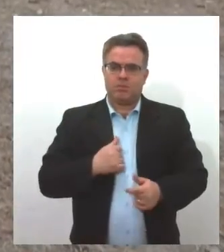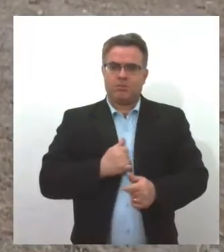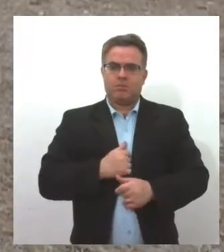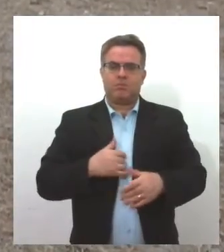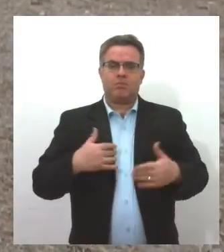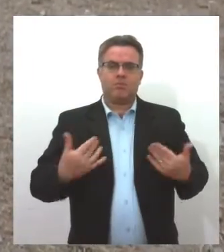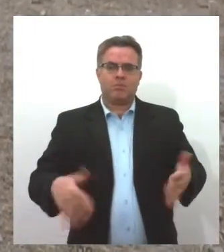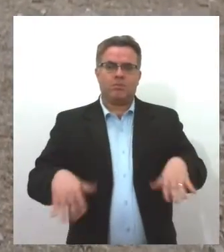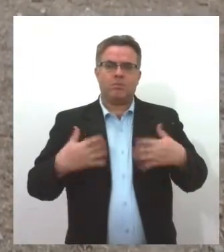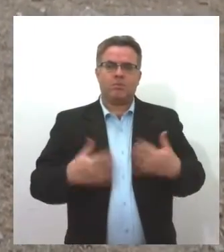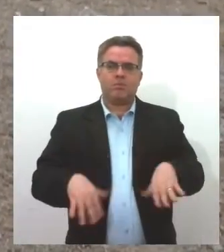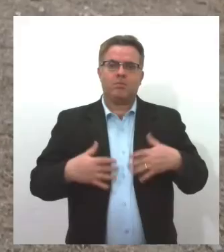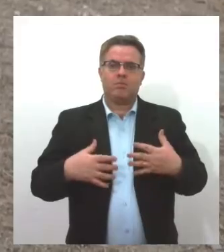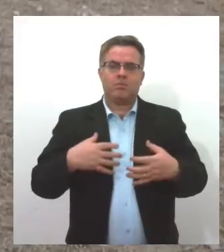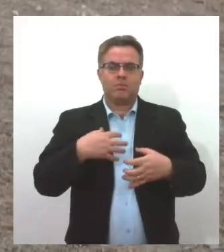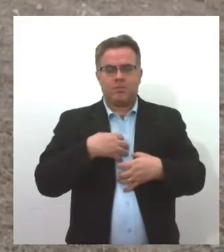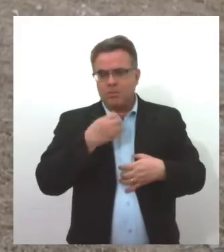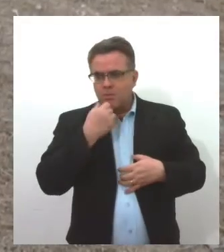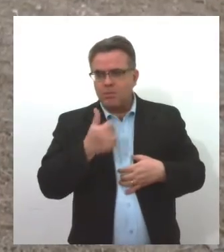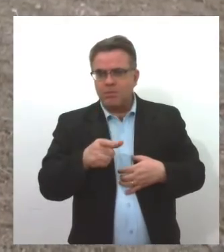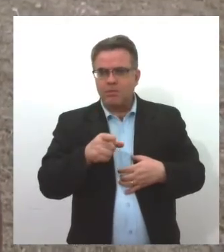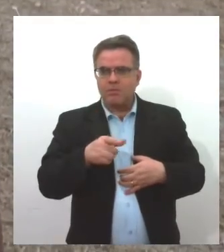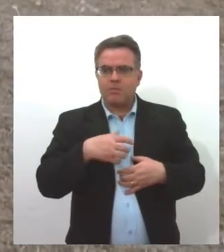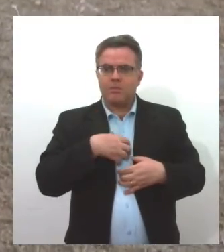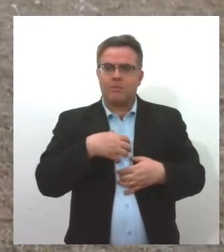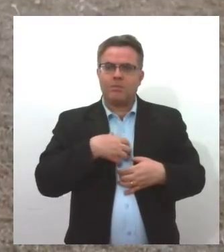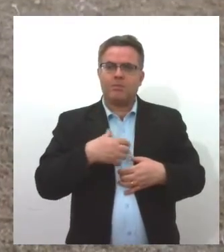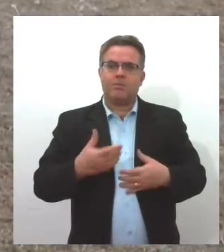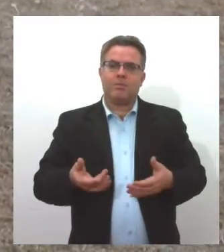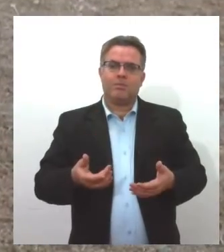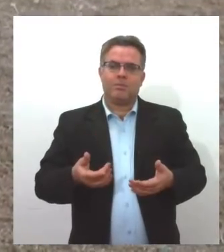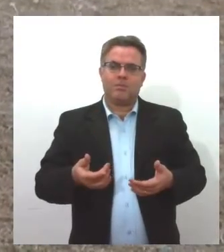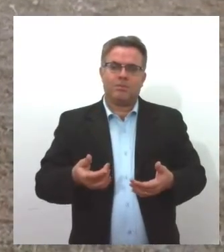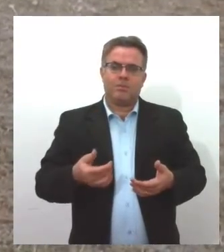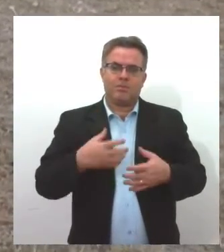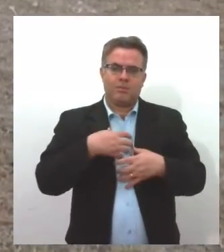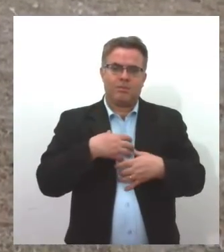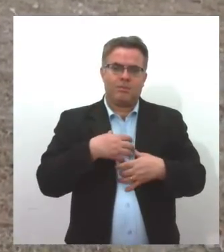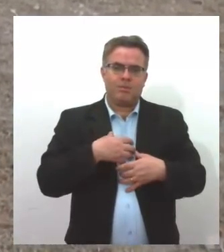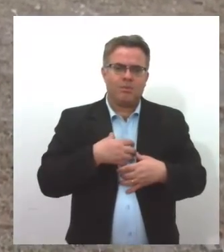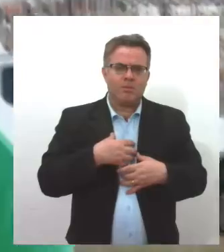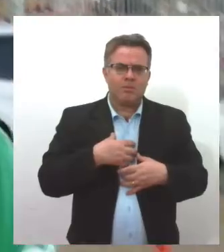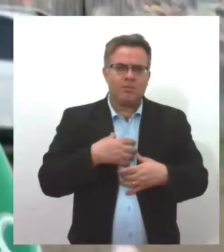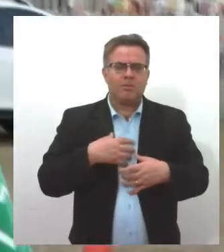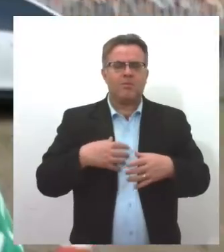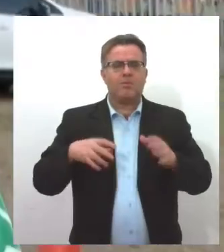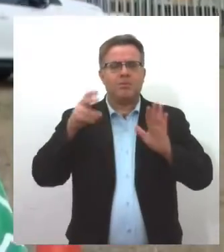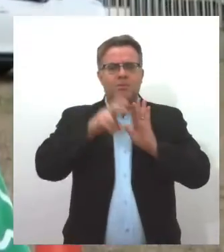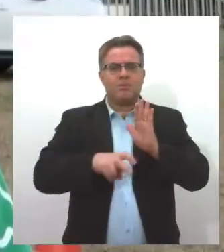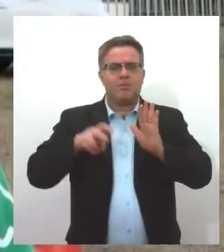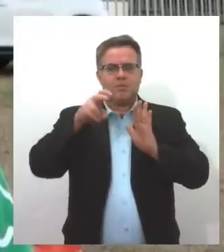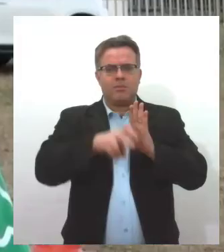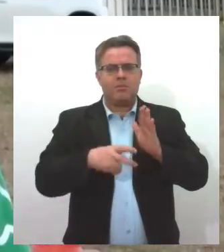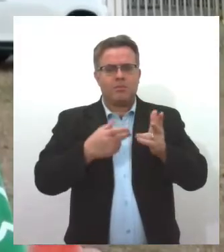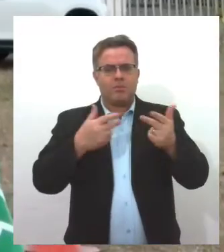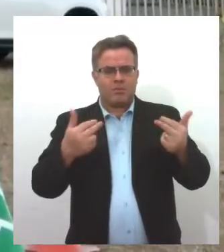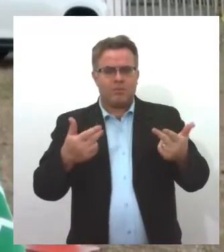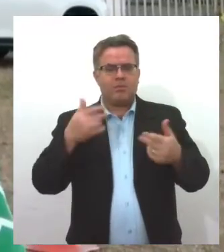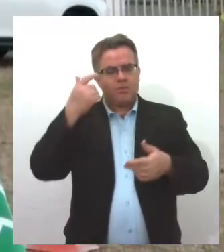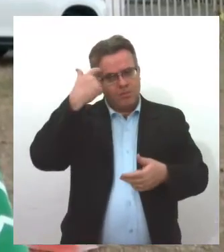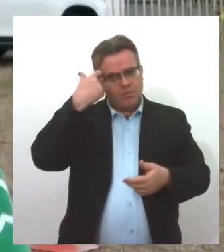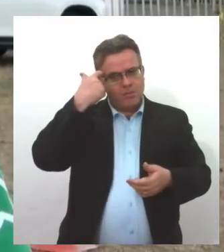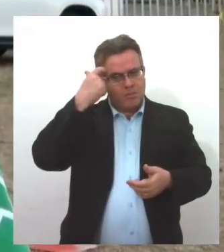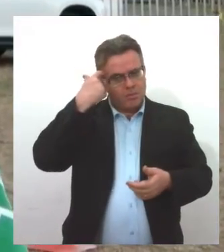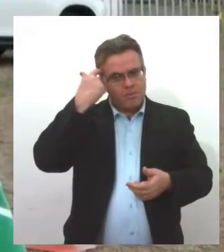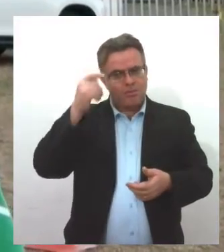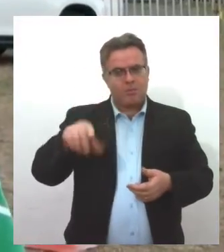quer andar? É, na minhoca, na roda gigante. Caio, um dos voluntários do